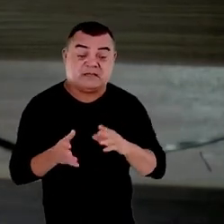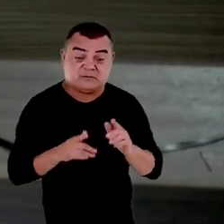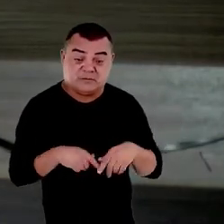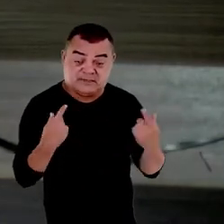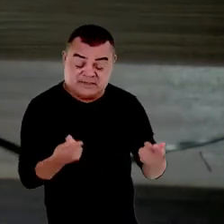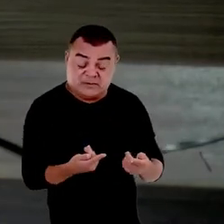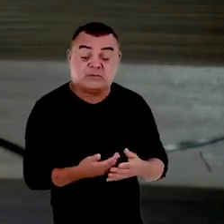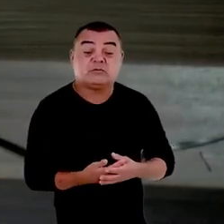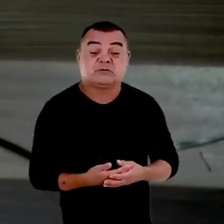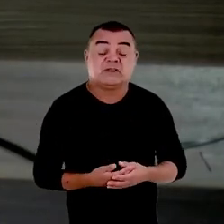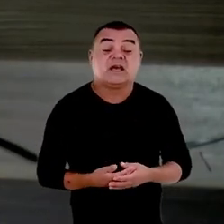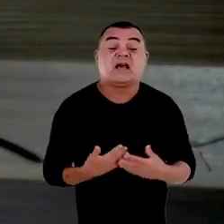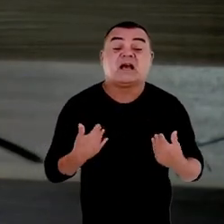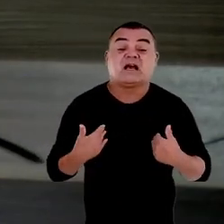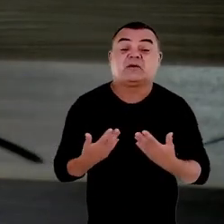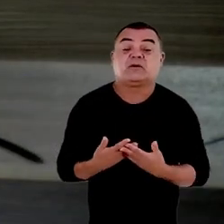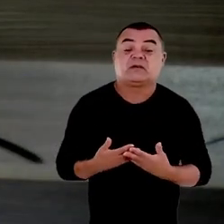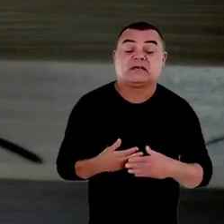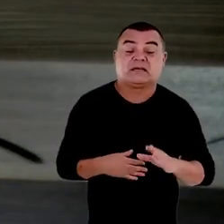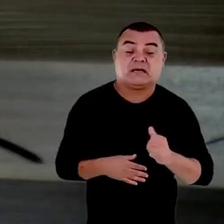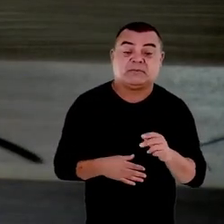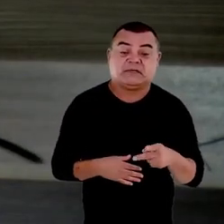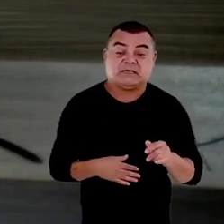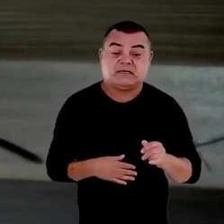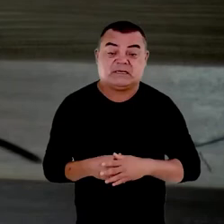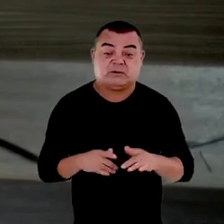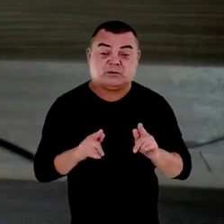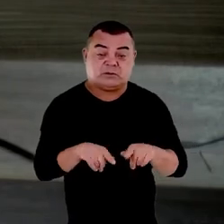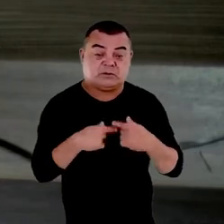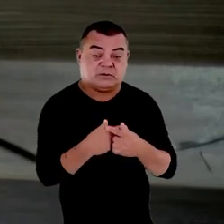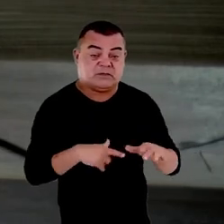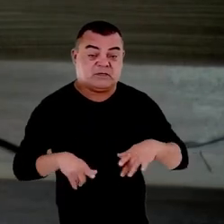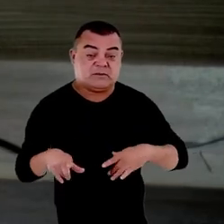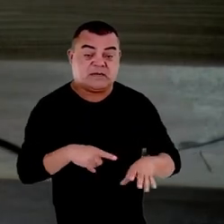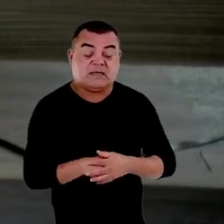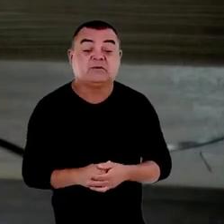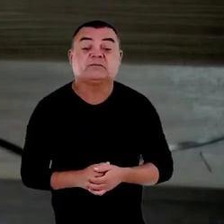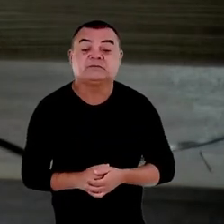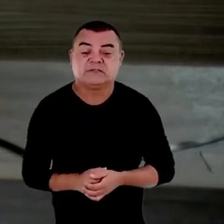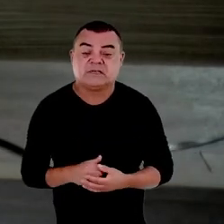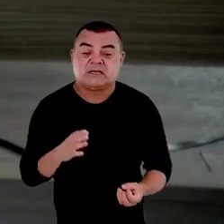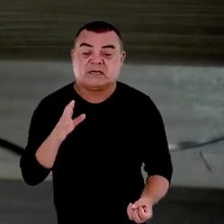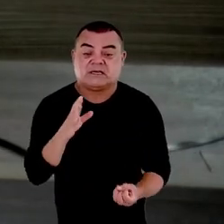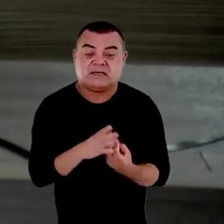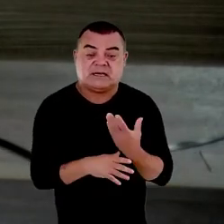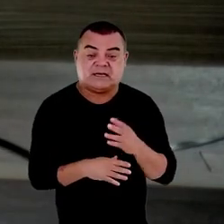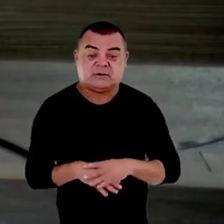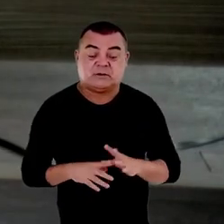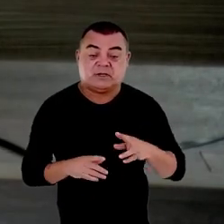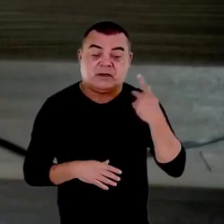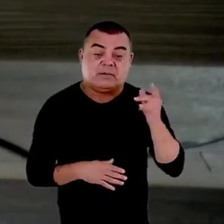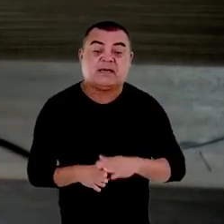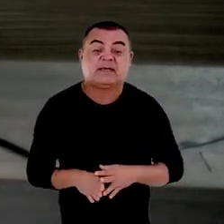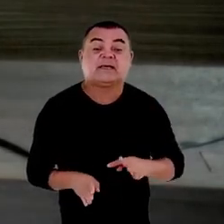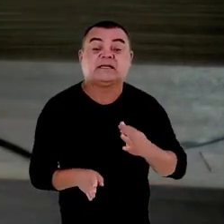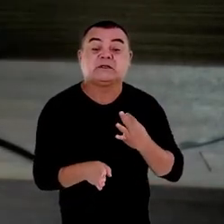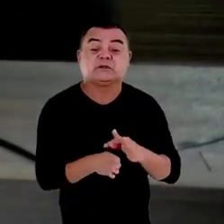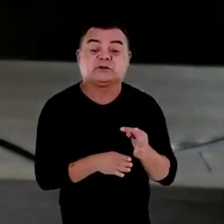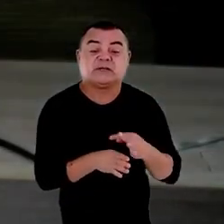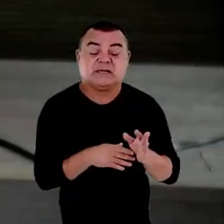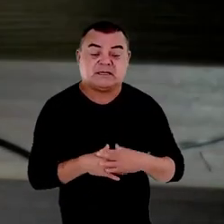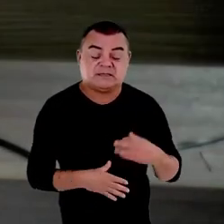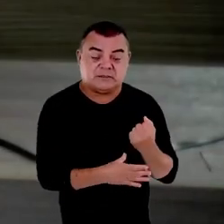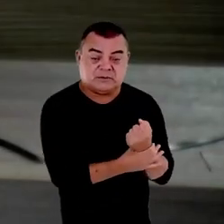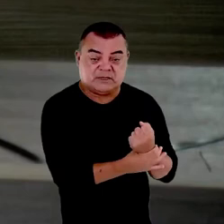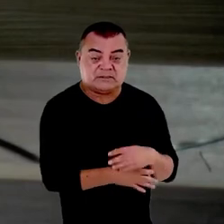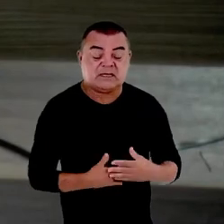Alexandra que agora capitaneia o grupo de trabalho especificamente criado a fim de tutelar a segurança